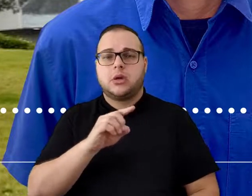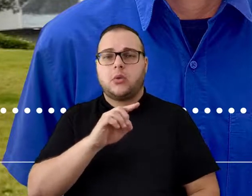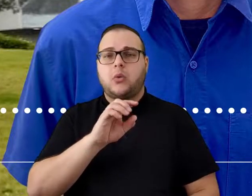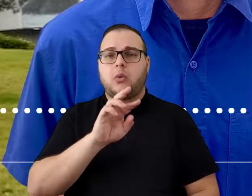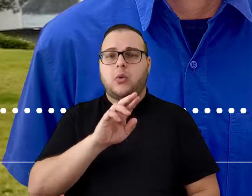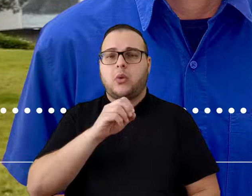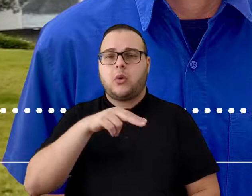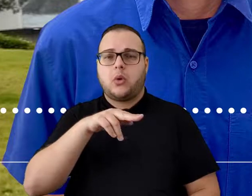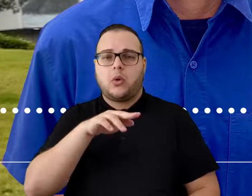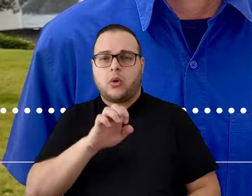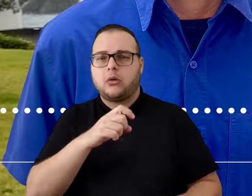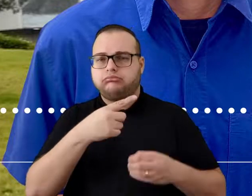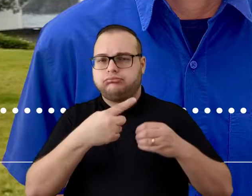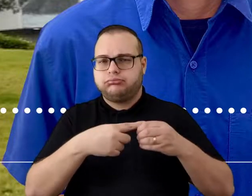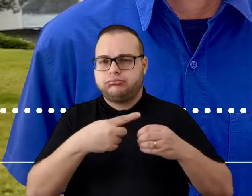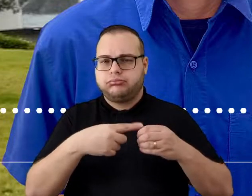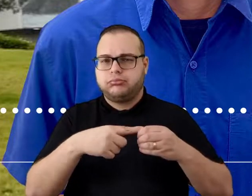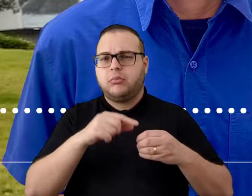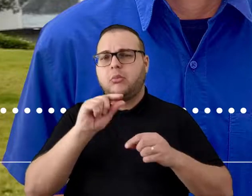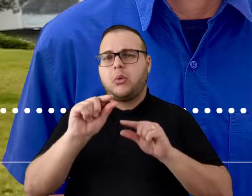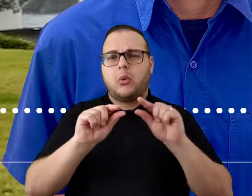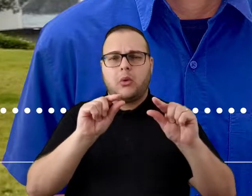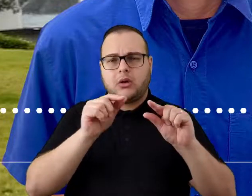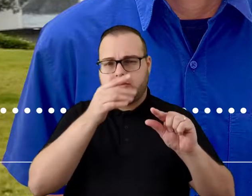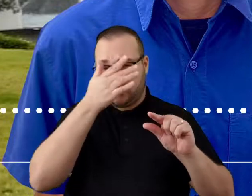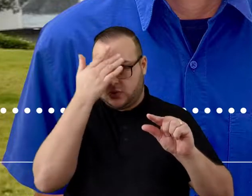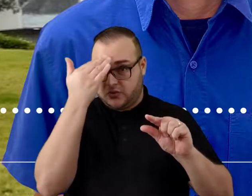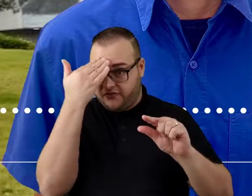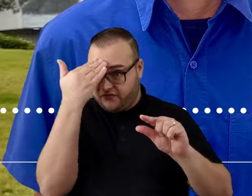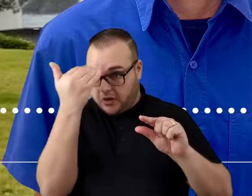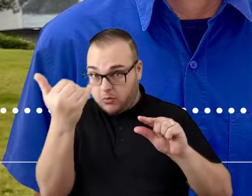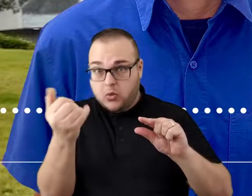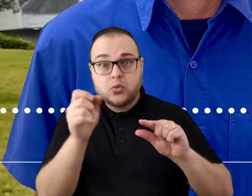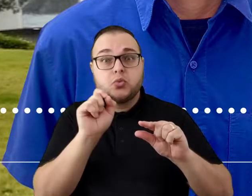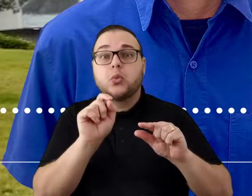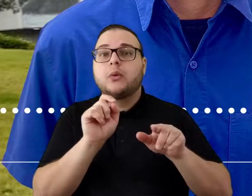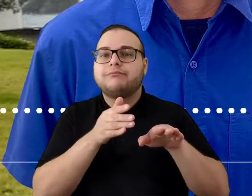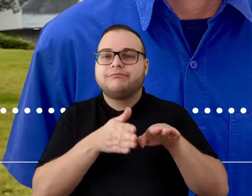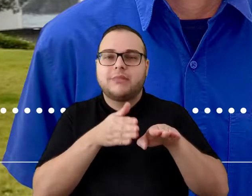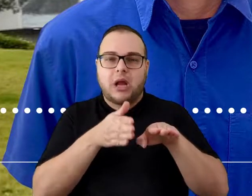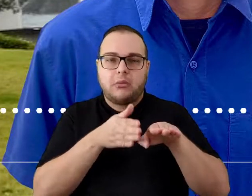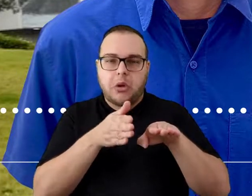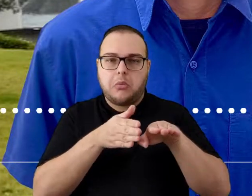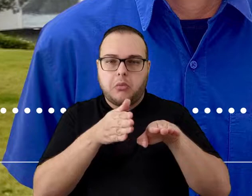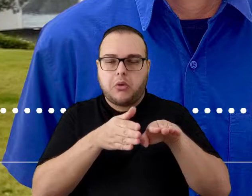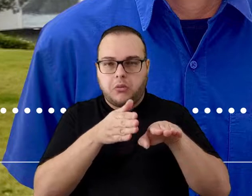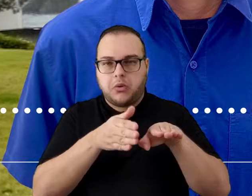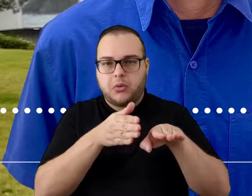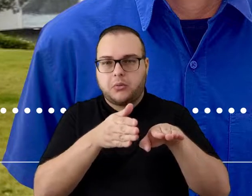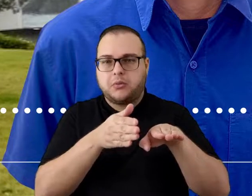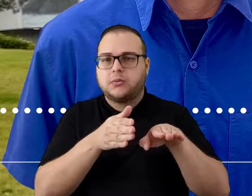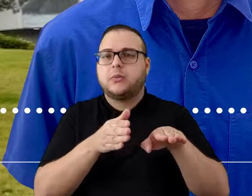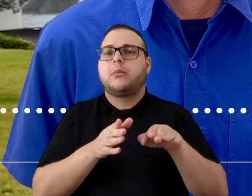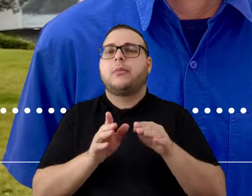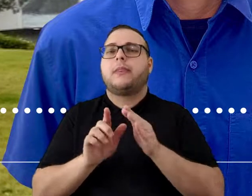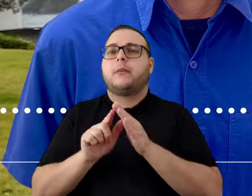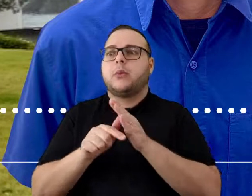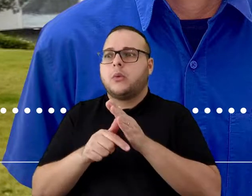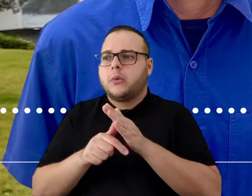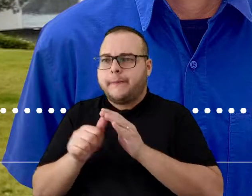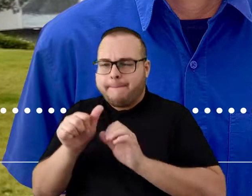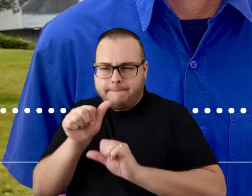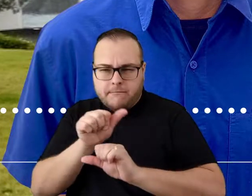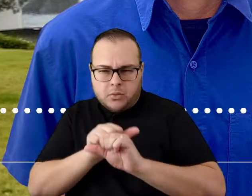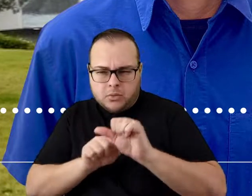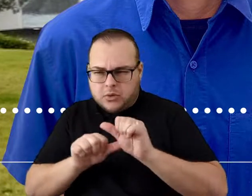época, o local era pouco habitado, famoso somente por uma estação ferroviária. Mas tudo mudou com a